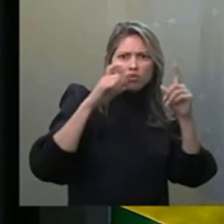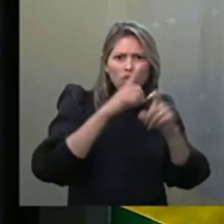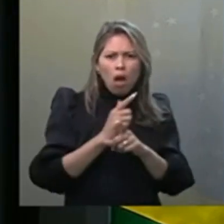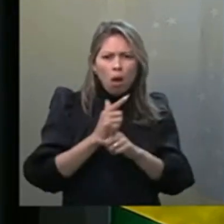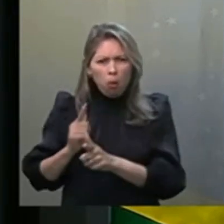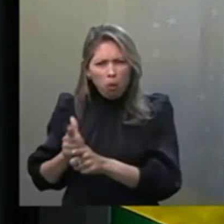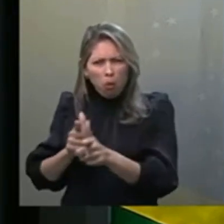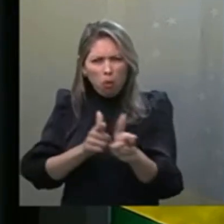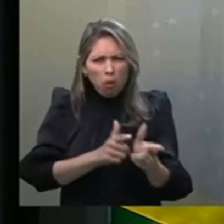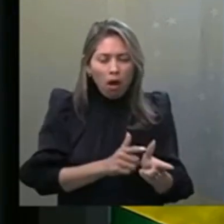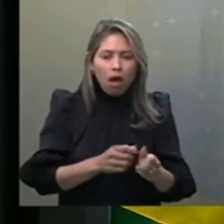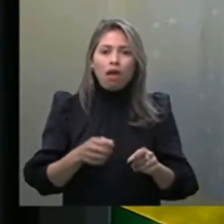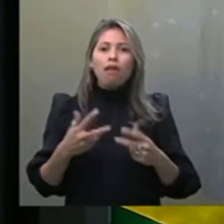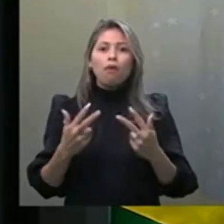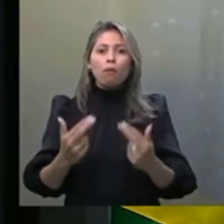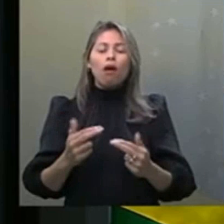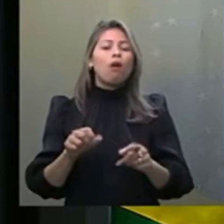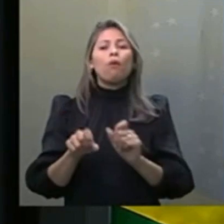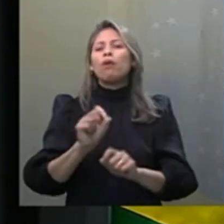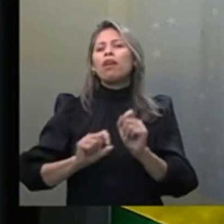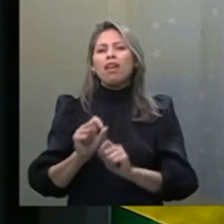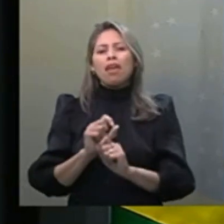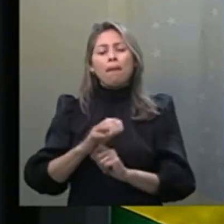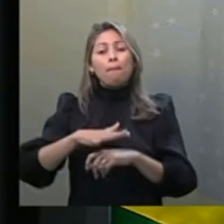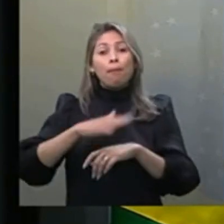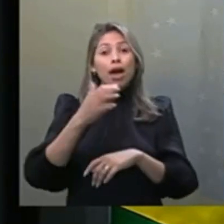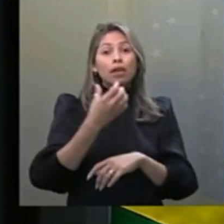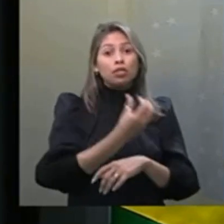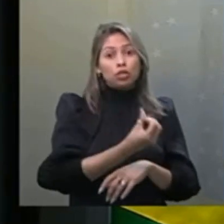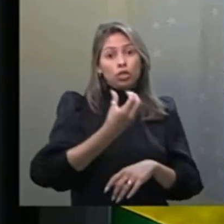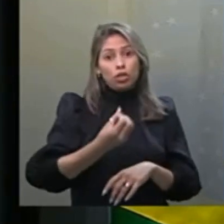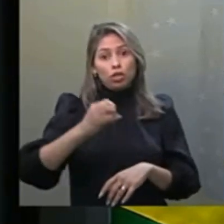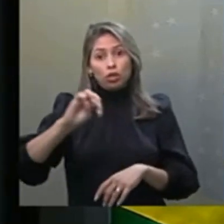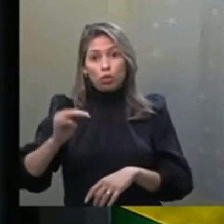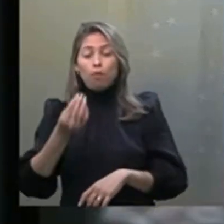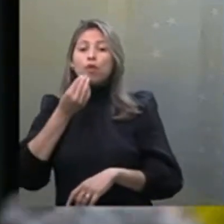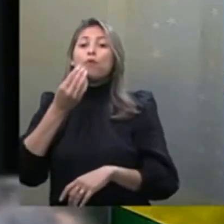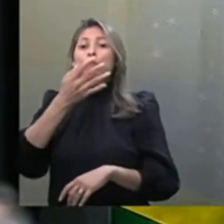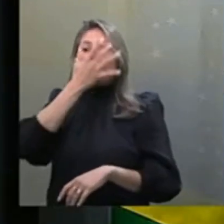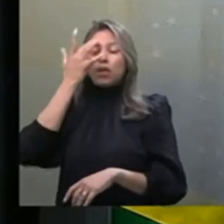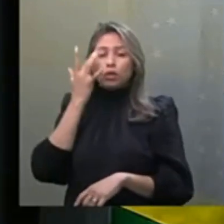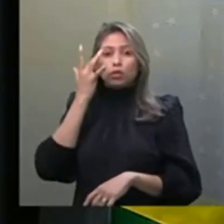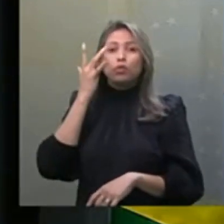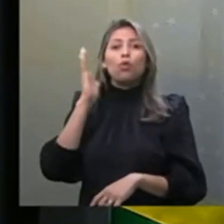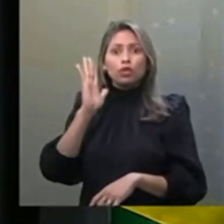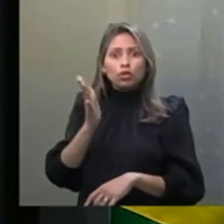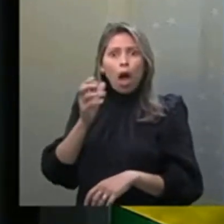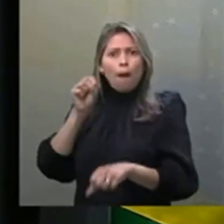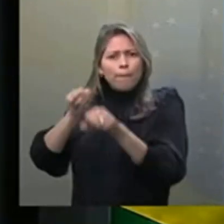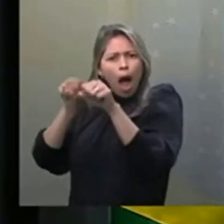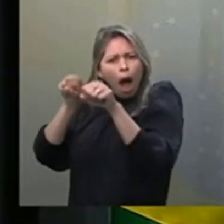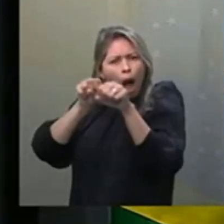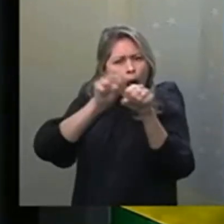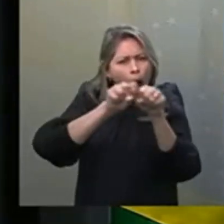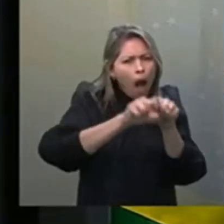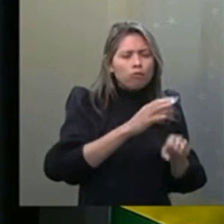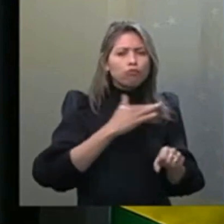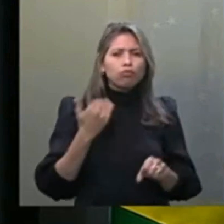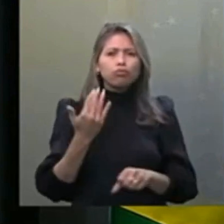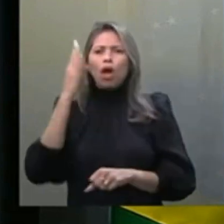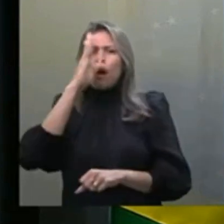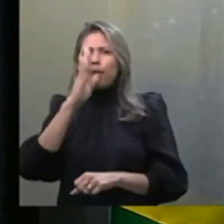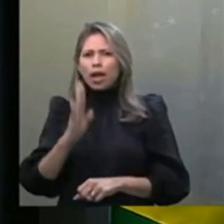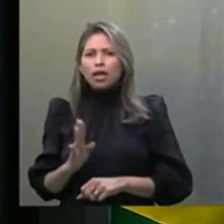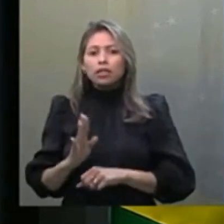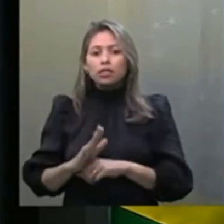última década, quase 600 mil pessoas foram assassinadas no Brasil, número